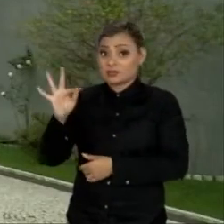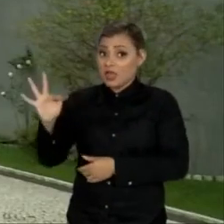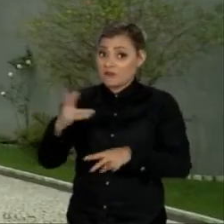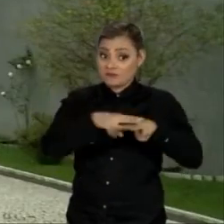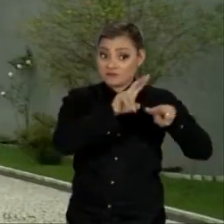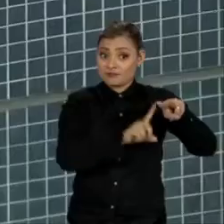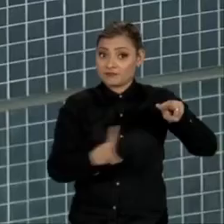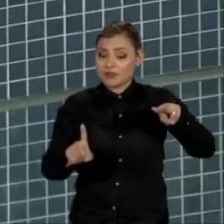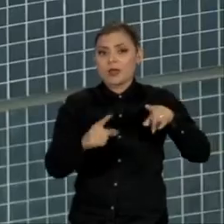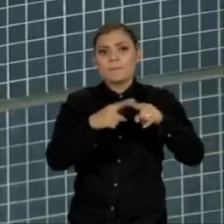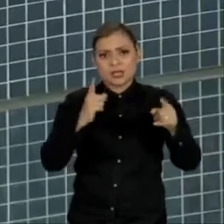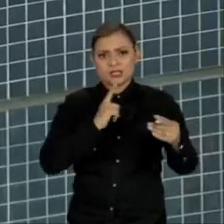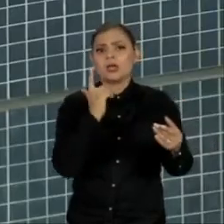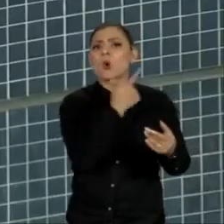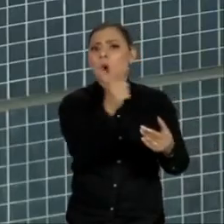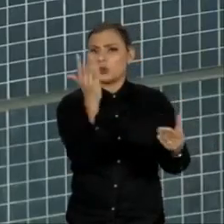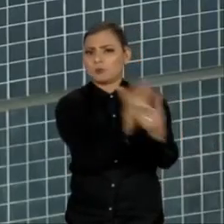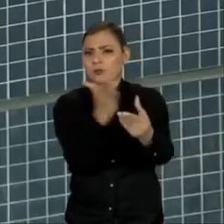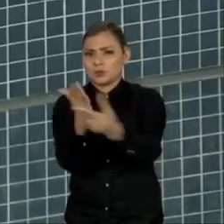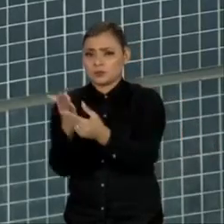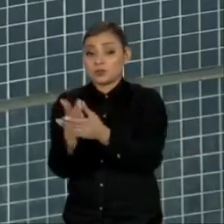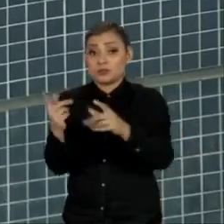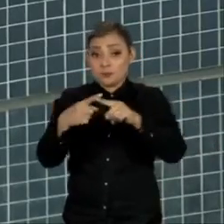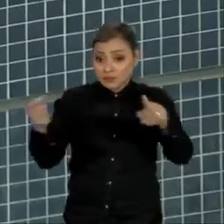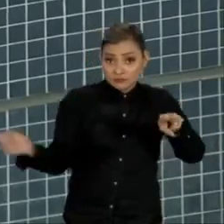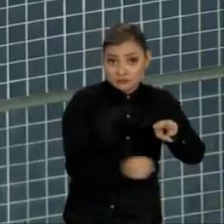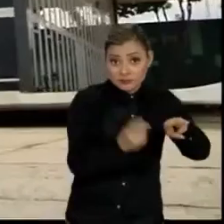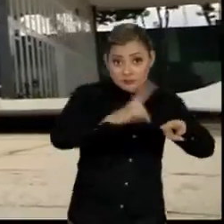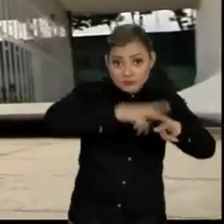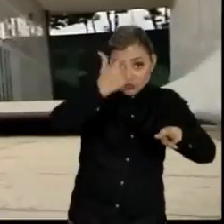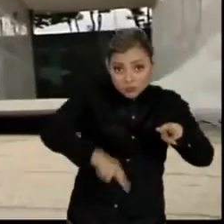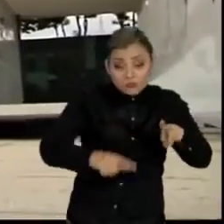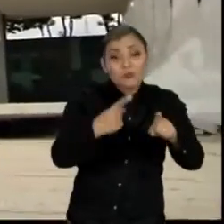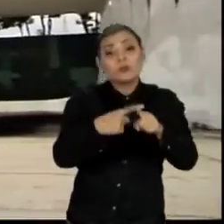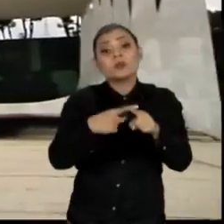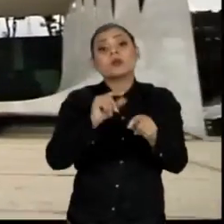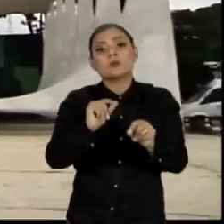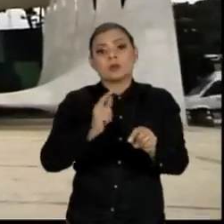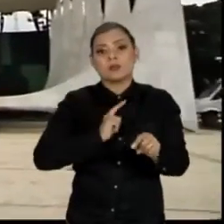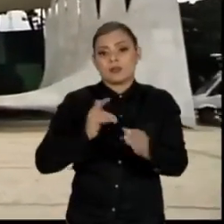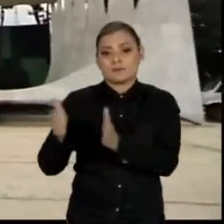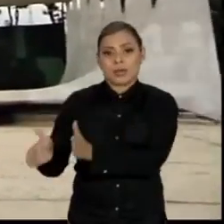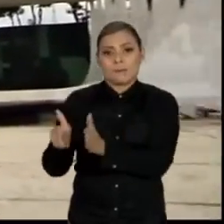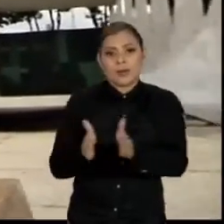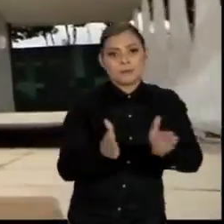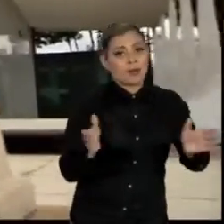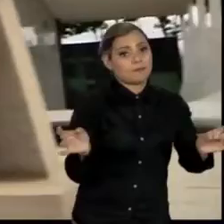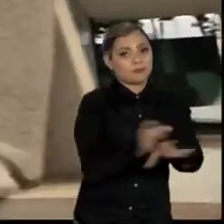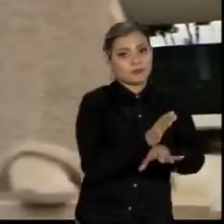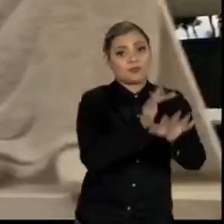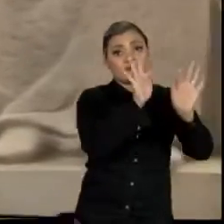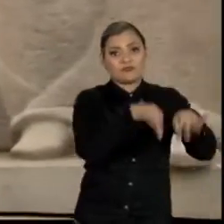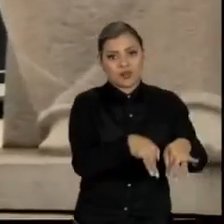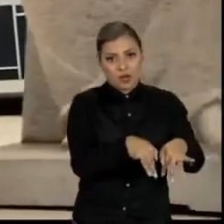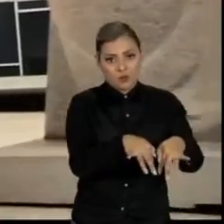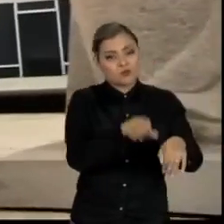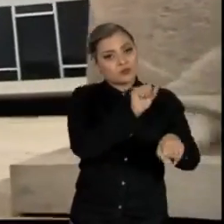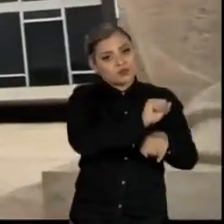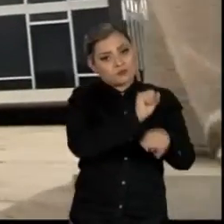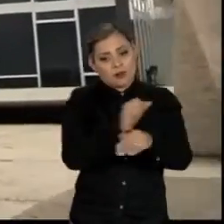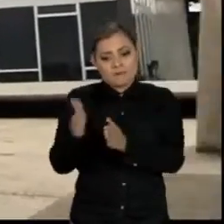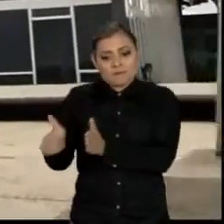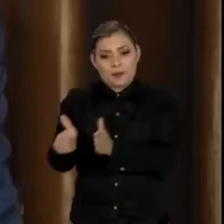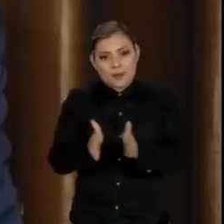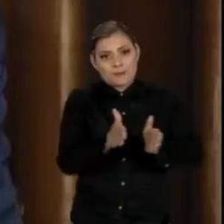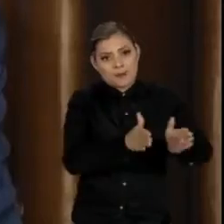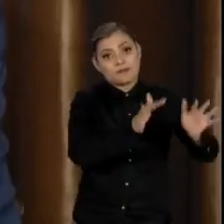Lula seja réu em outros processos, uma nova prisão só poderia ocorrer após o chamado trânsito em julgado, quando não existir mais possibilidades